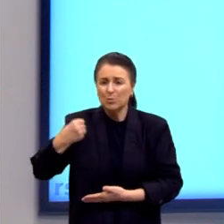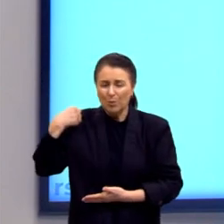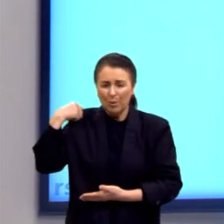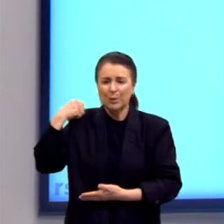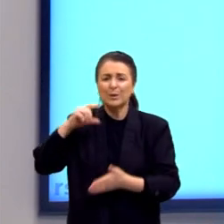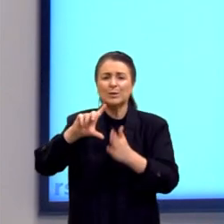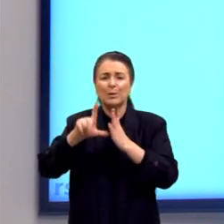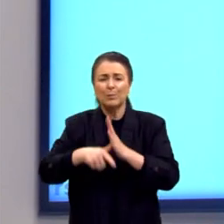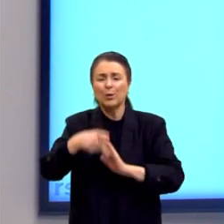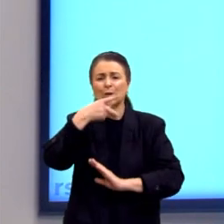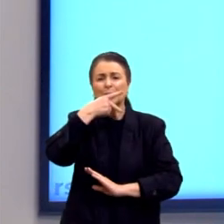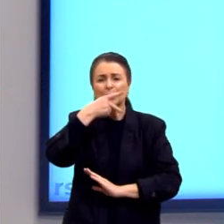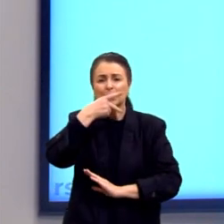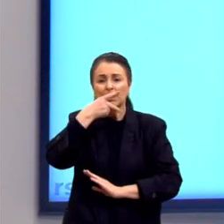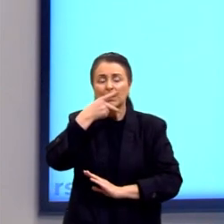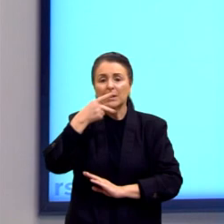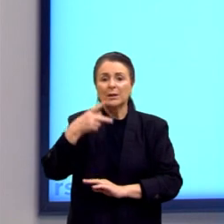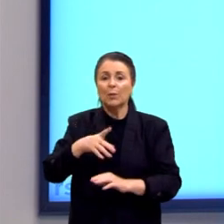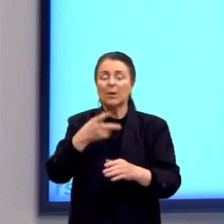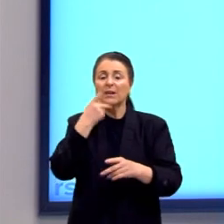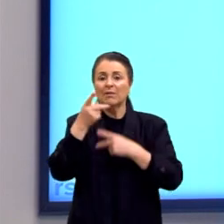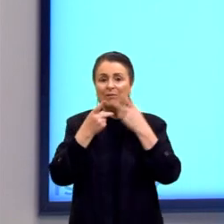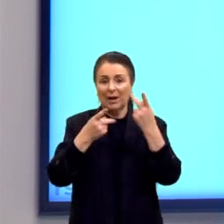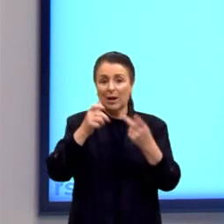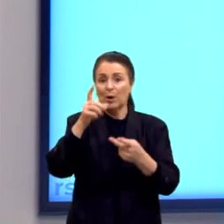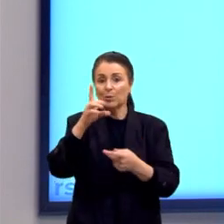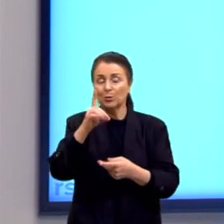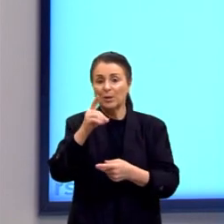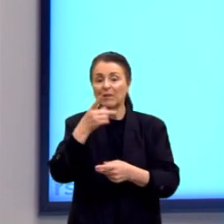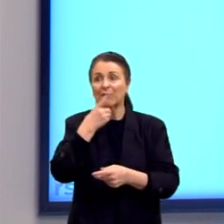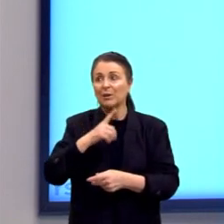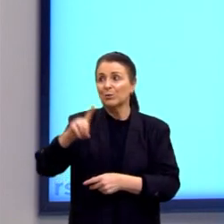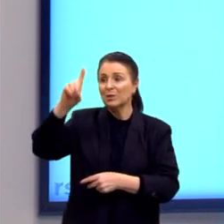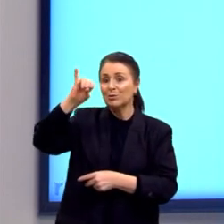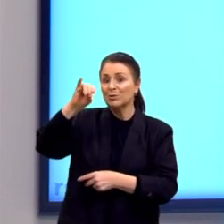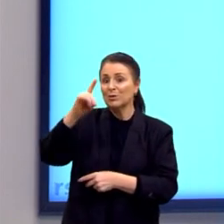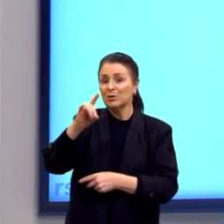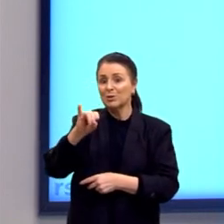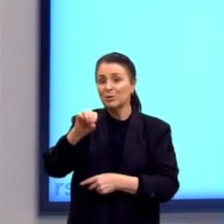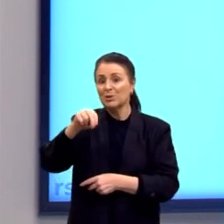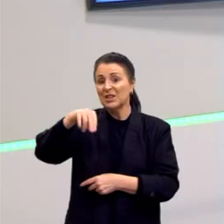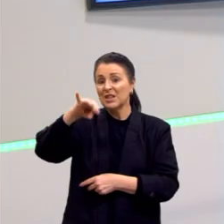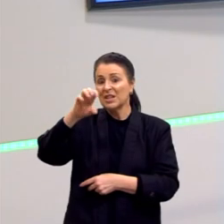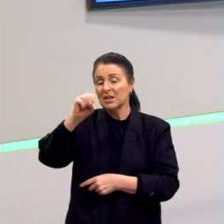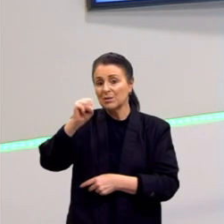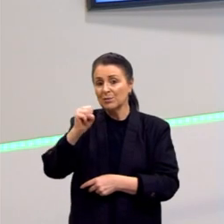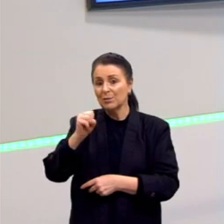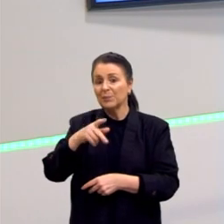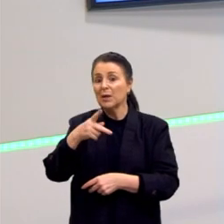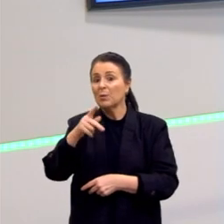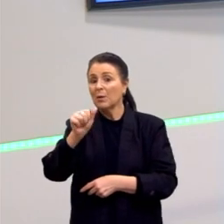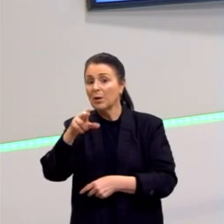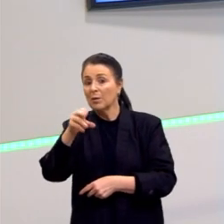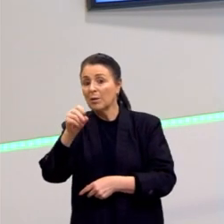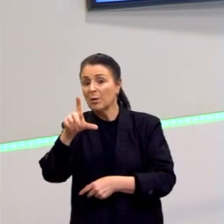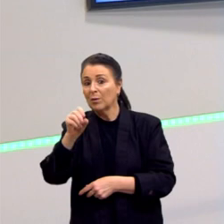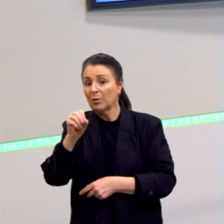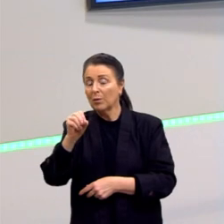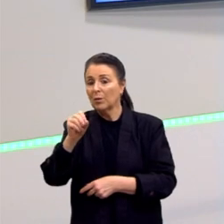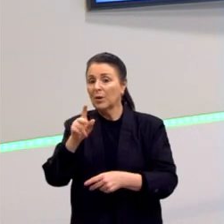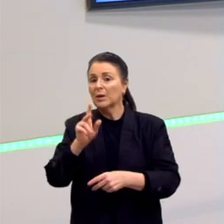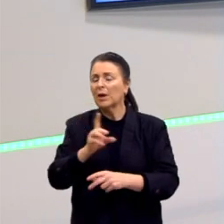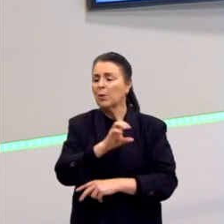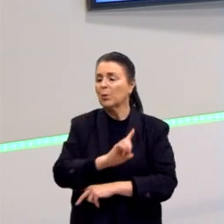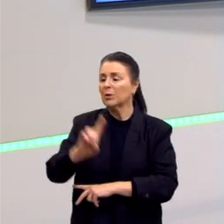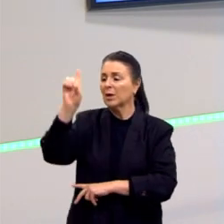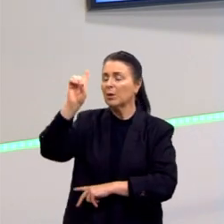compara entre o Apólio e o Dionísio. O Apólio seria esse deus da razão, dos valores, que acaba,